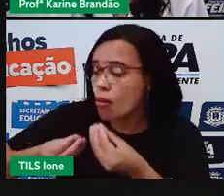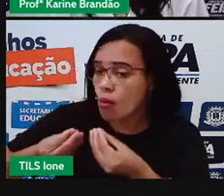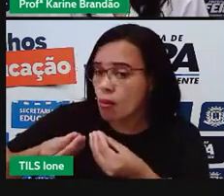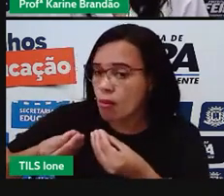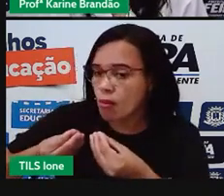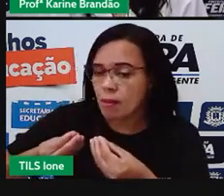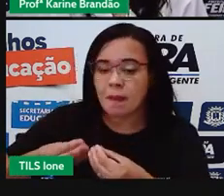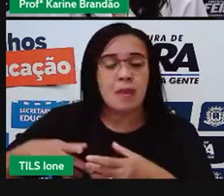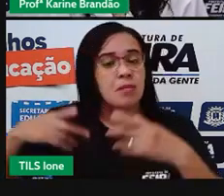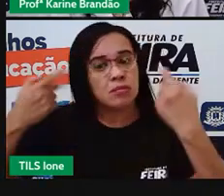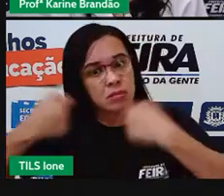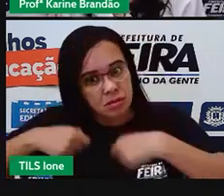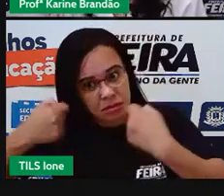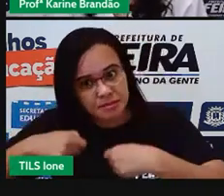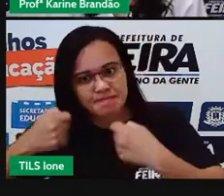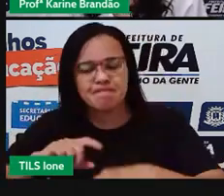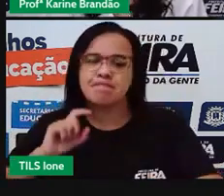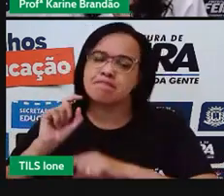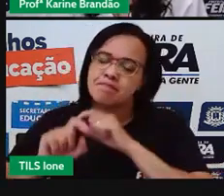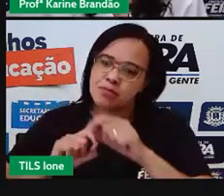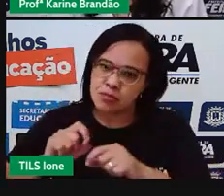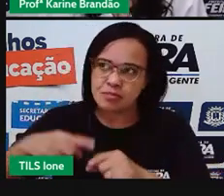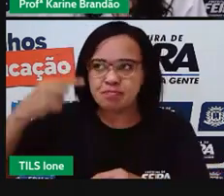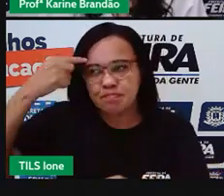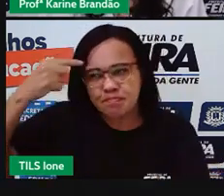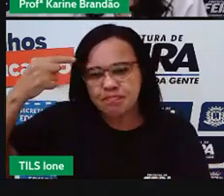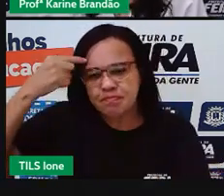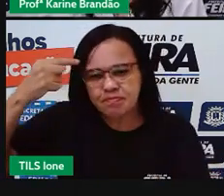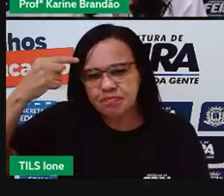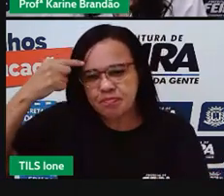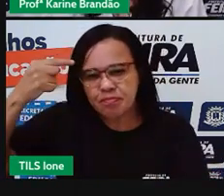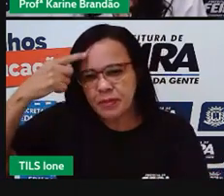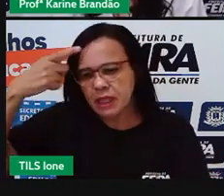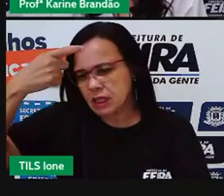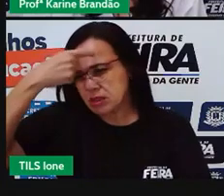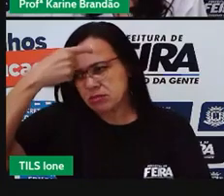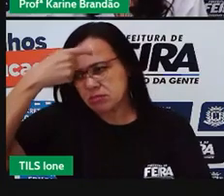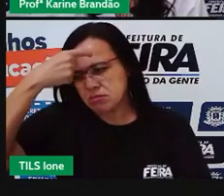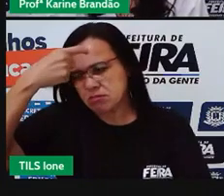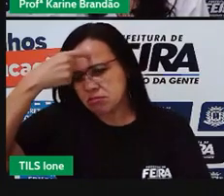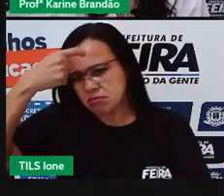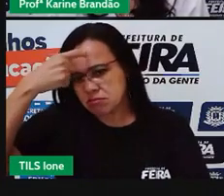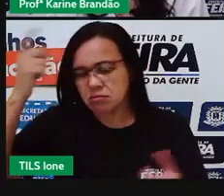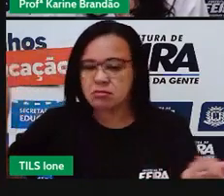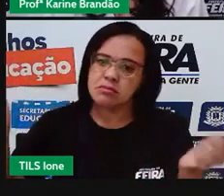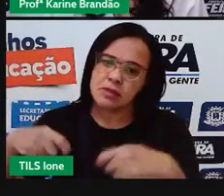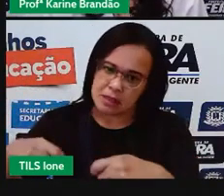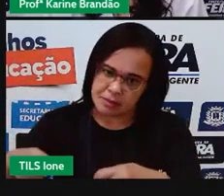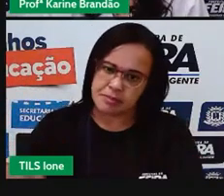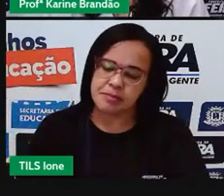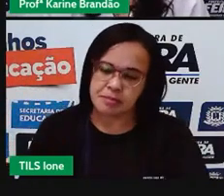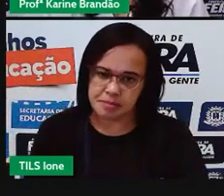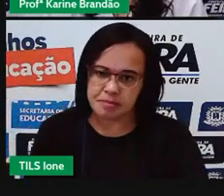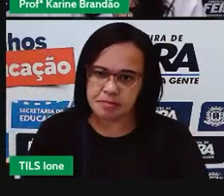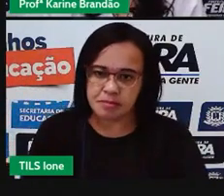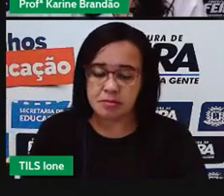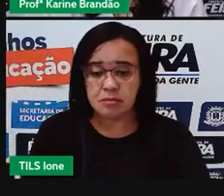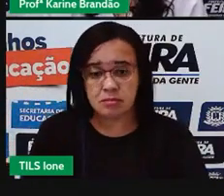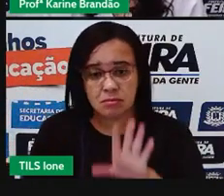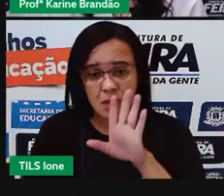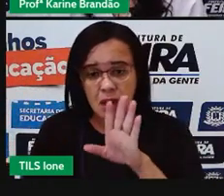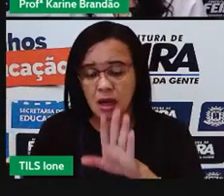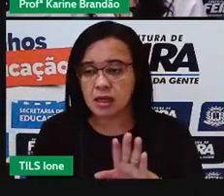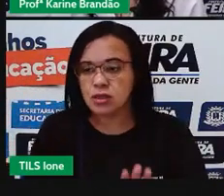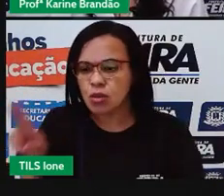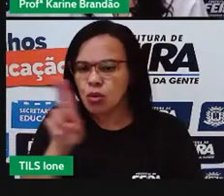que a gente está consumindo, a gente então está fazendo um consumo consciente. E esse consumo consciente,